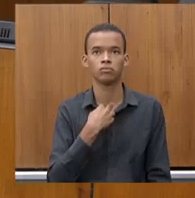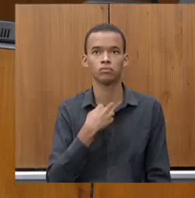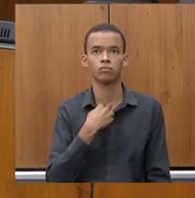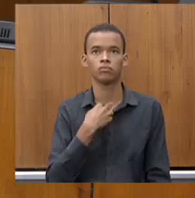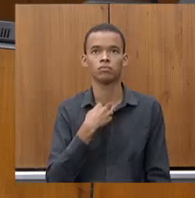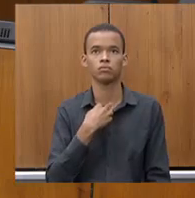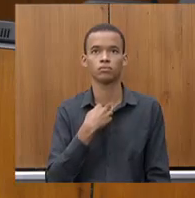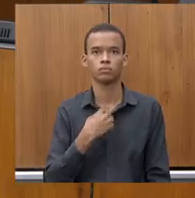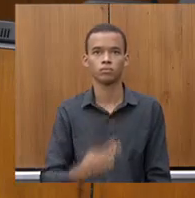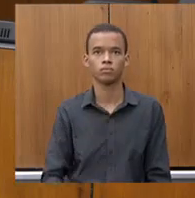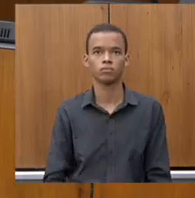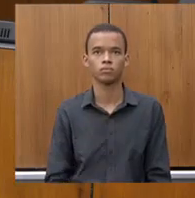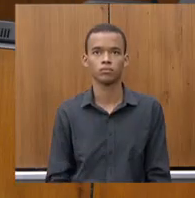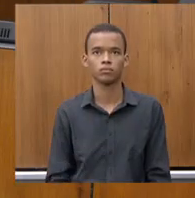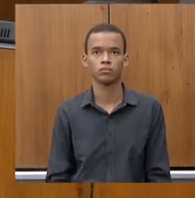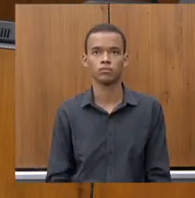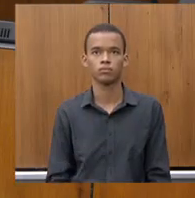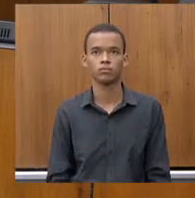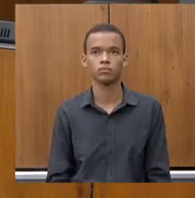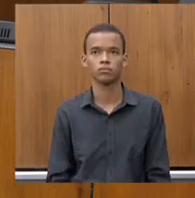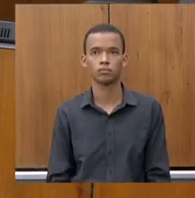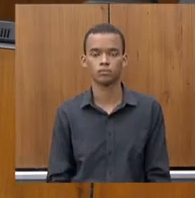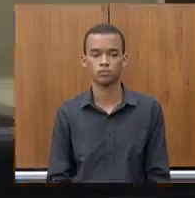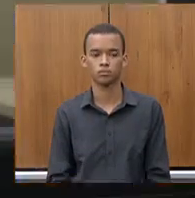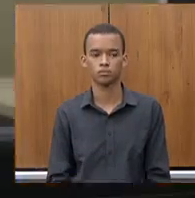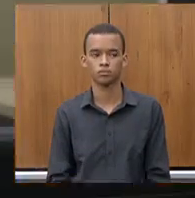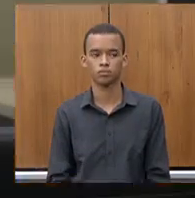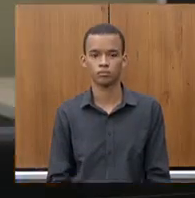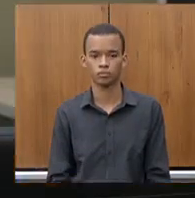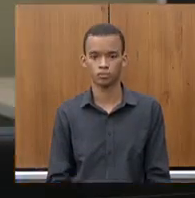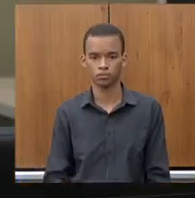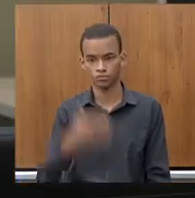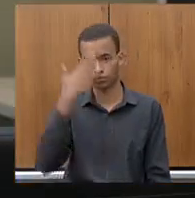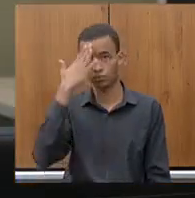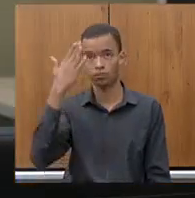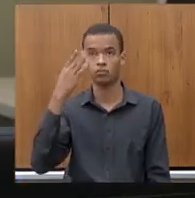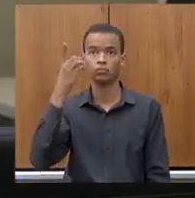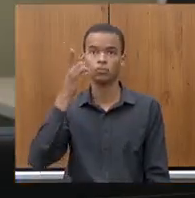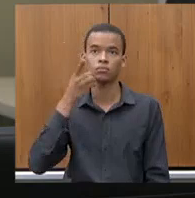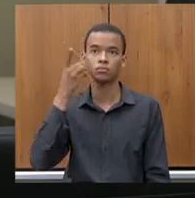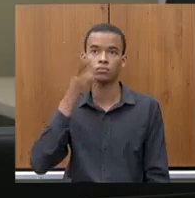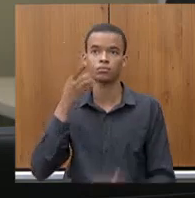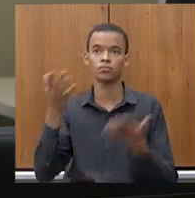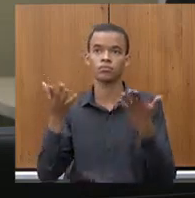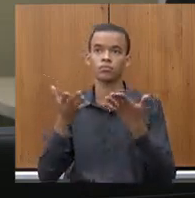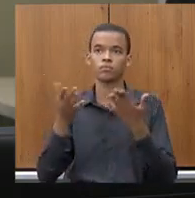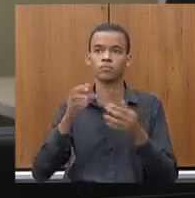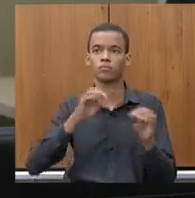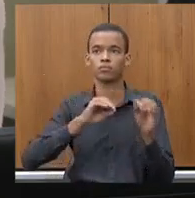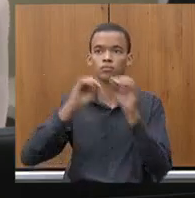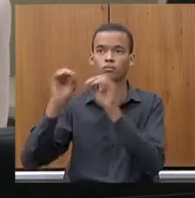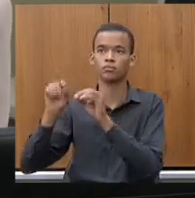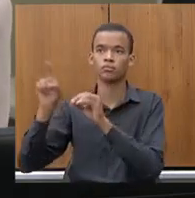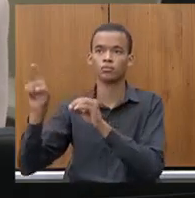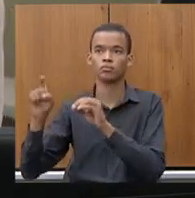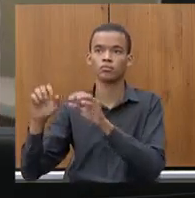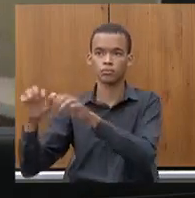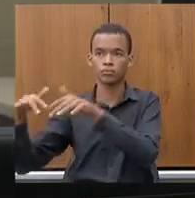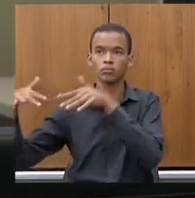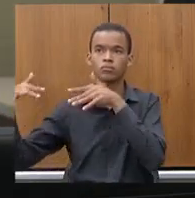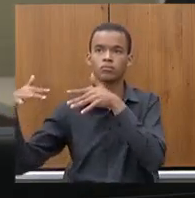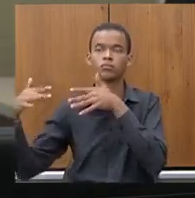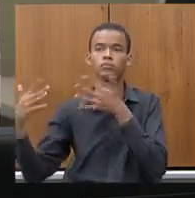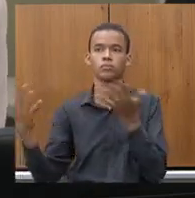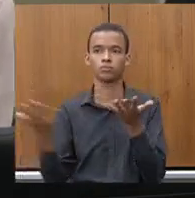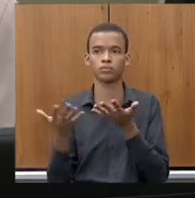abraço. Bom, dando sequência, obrigado, deputada, que vai se ausentar para estar em outra audiência. Eu passo a